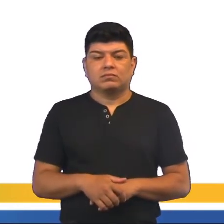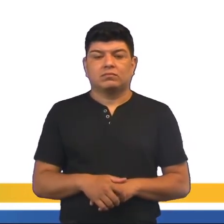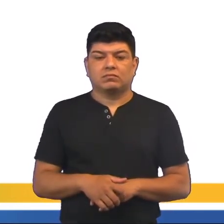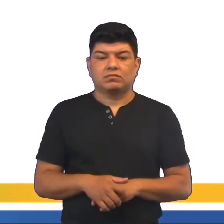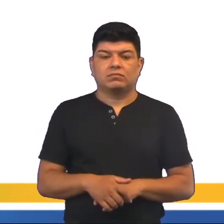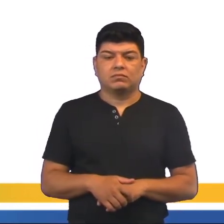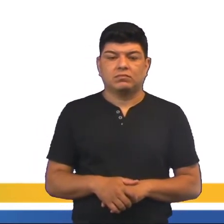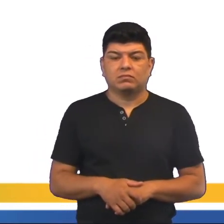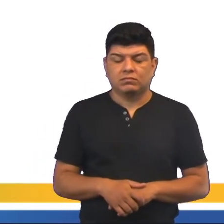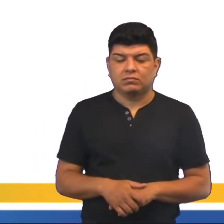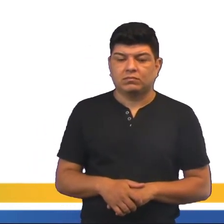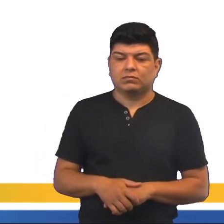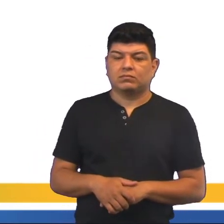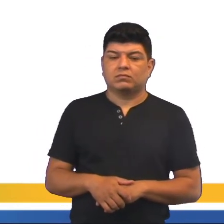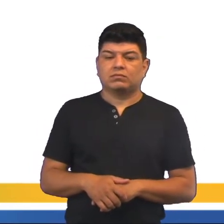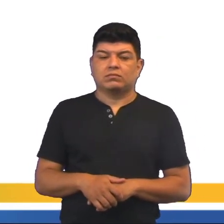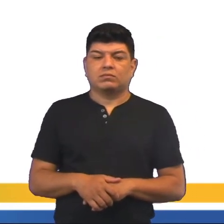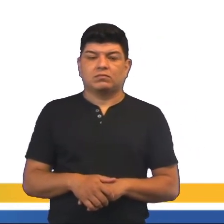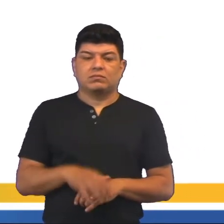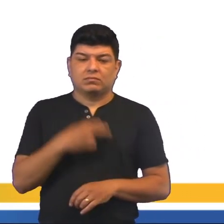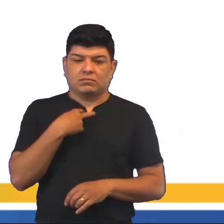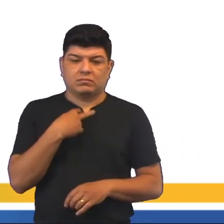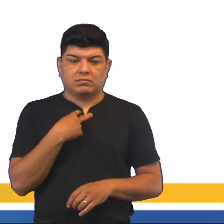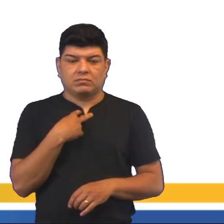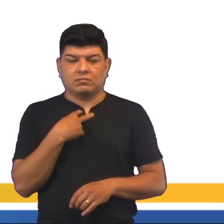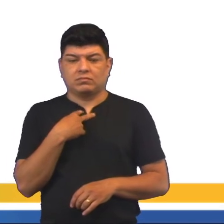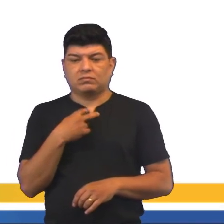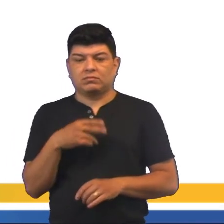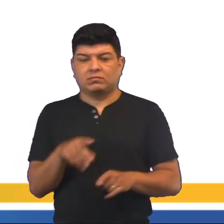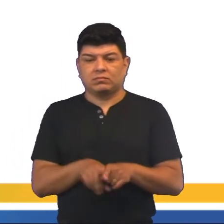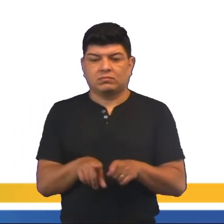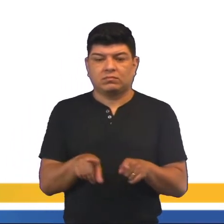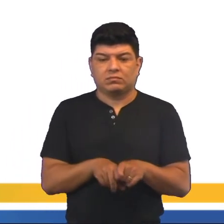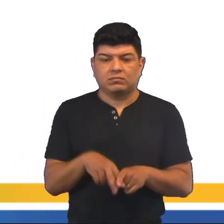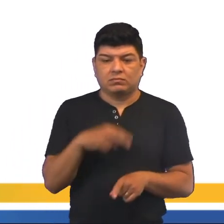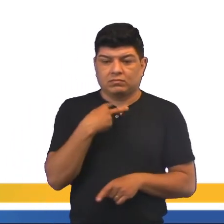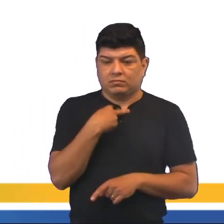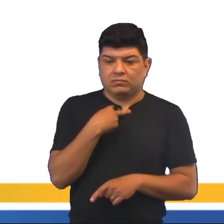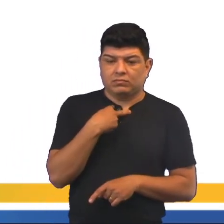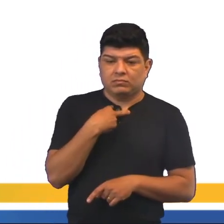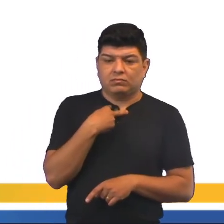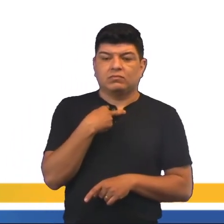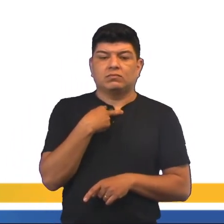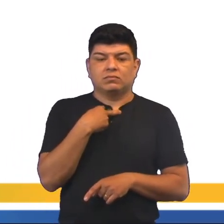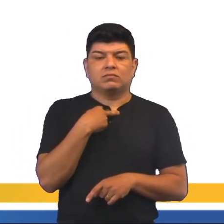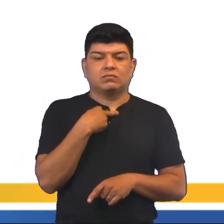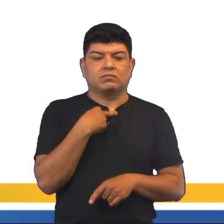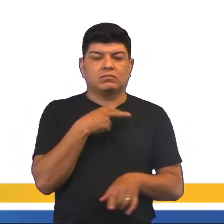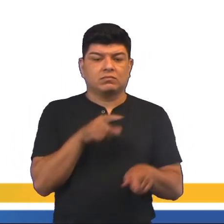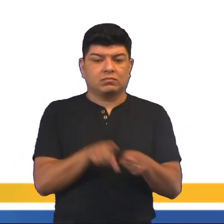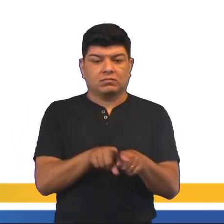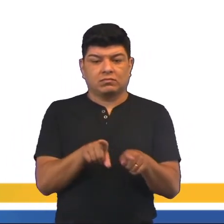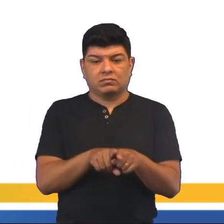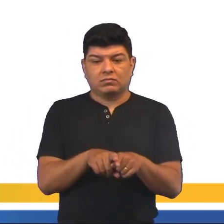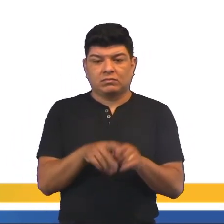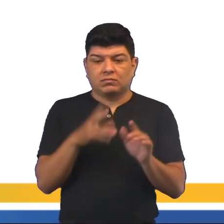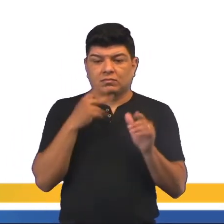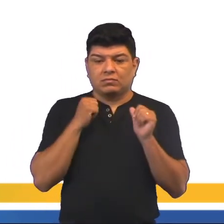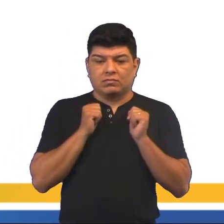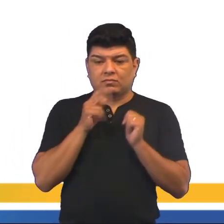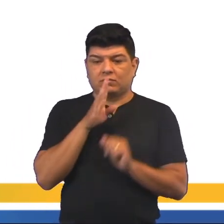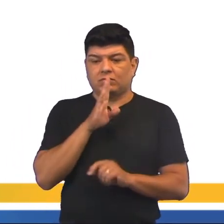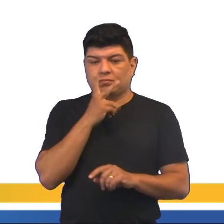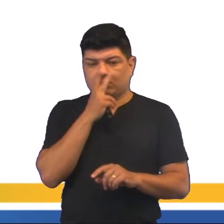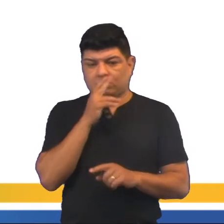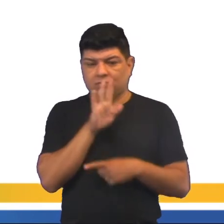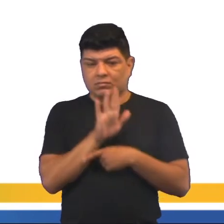peça. Ocupa um fosso cujo alçapão ou alteparo o mantém oculto para